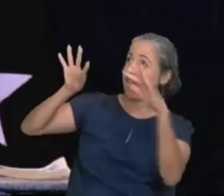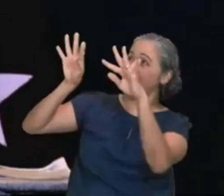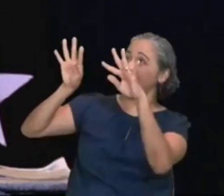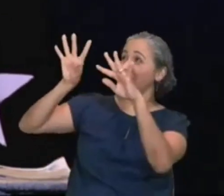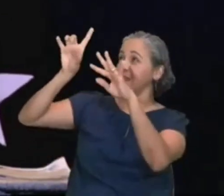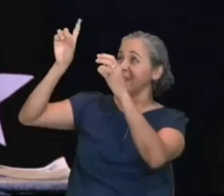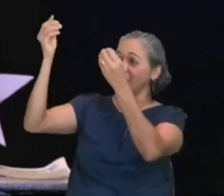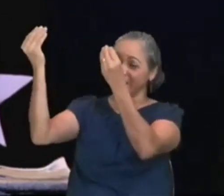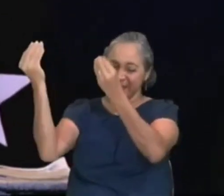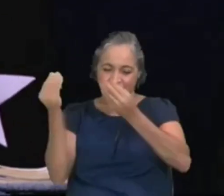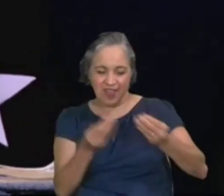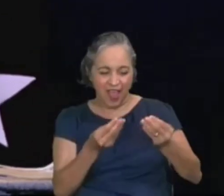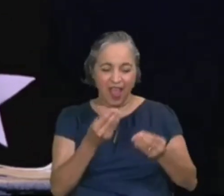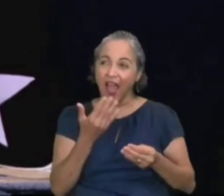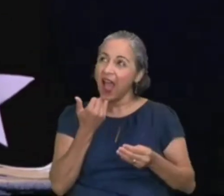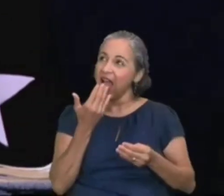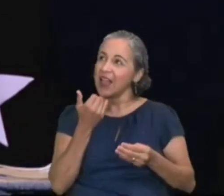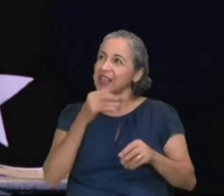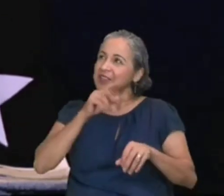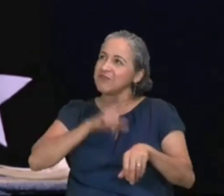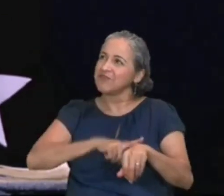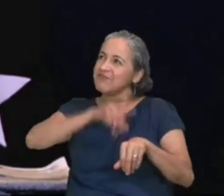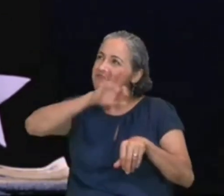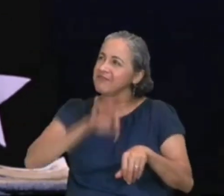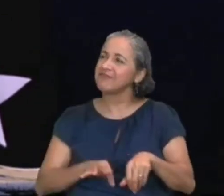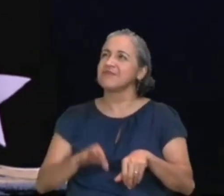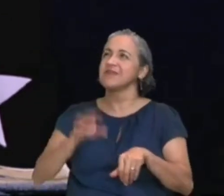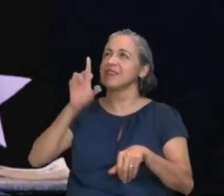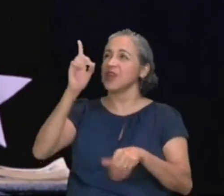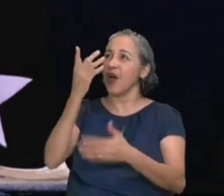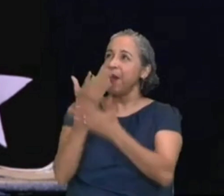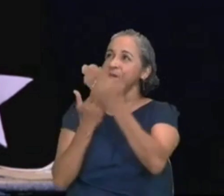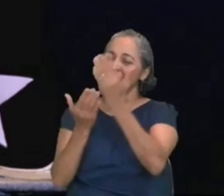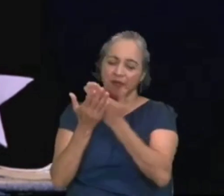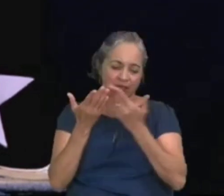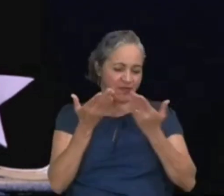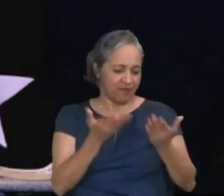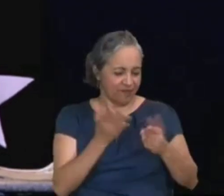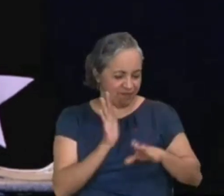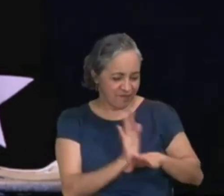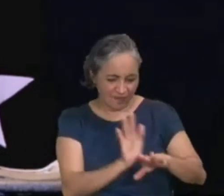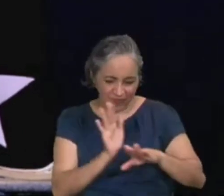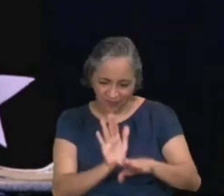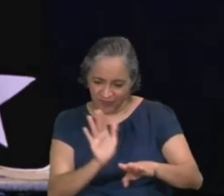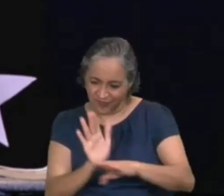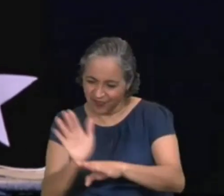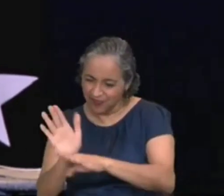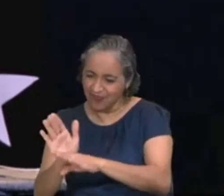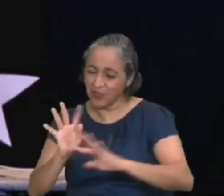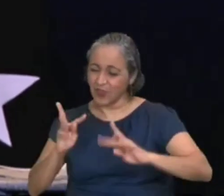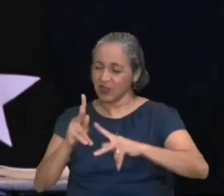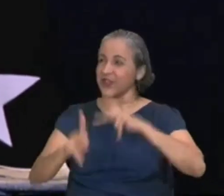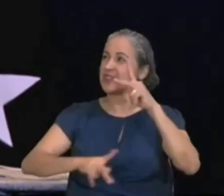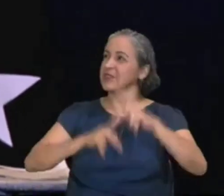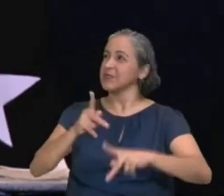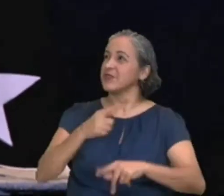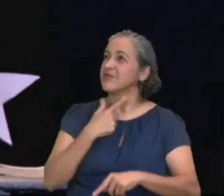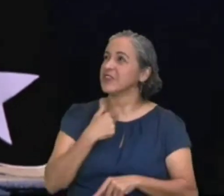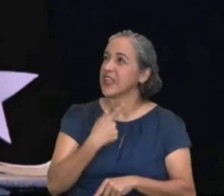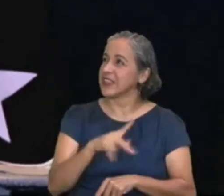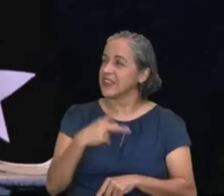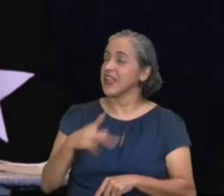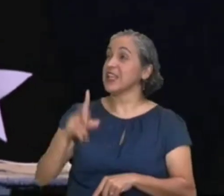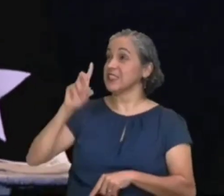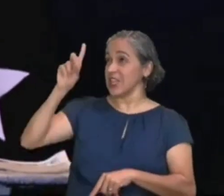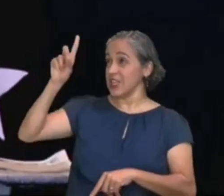alimento, no devido tempo, abres a tua mão, e satisfazes, os desejos, de todos os seres vivos, o Senhor, é justo, em